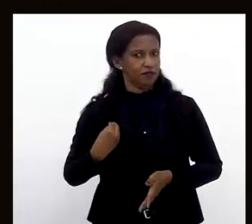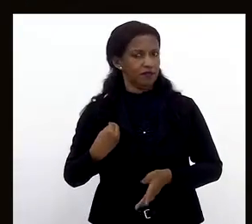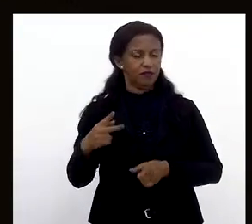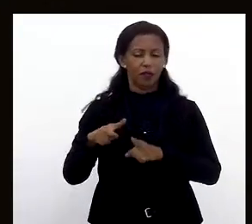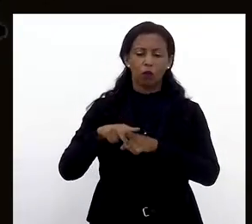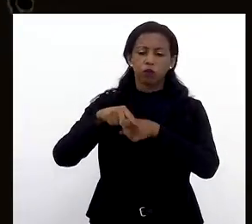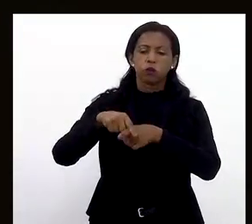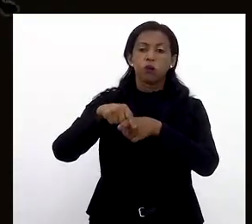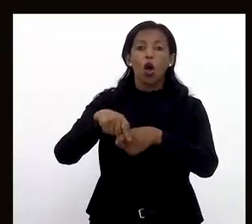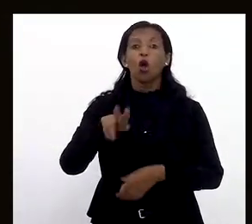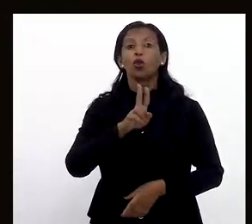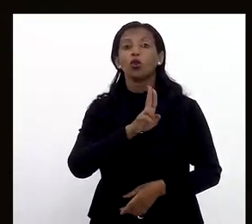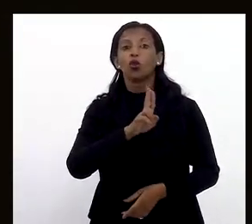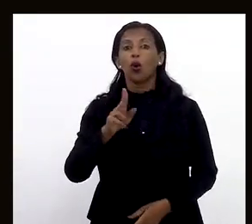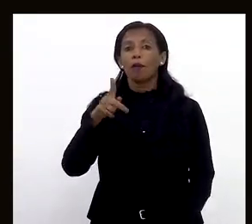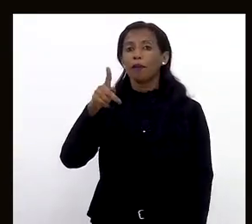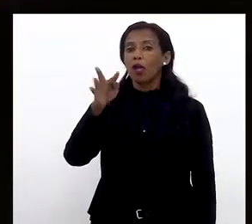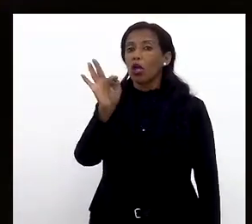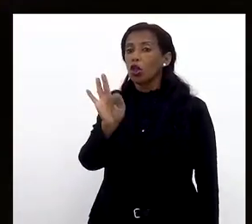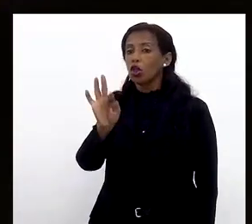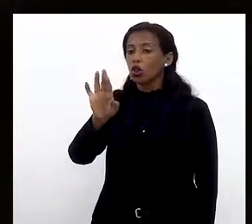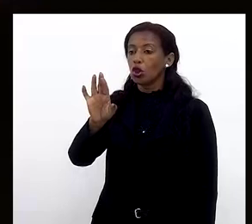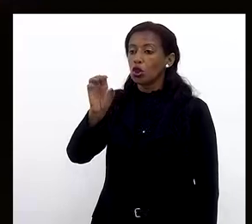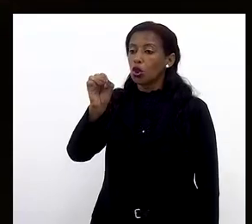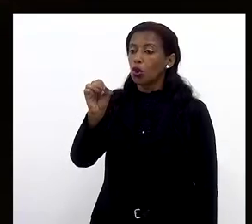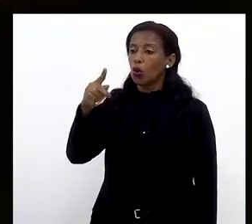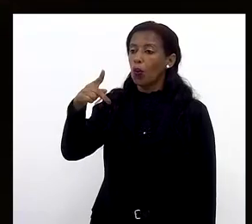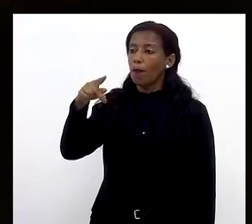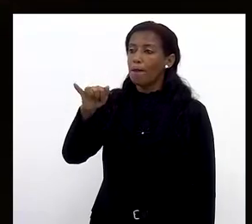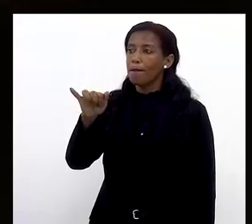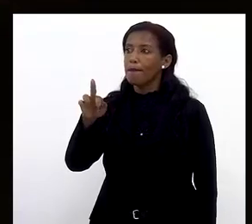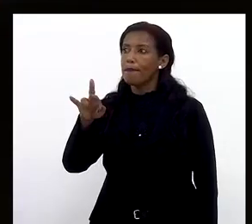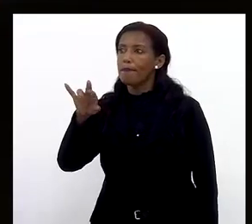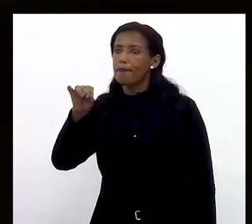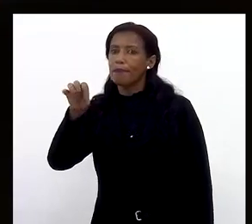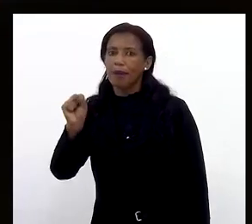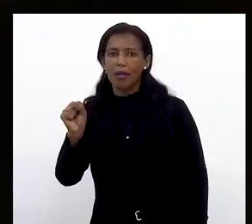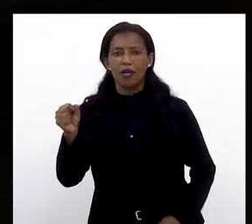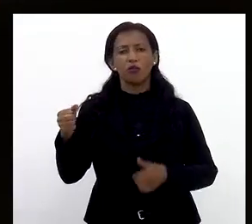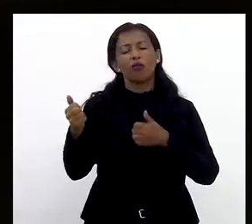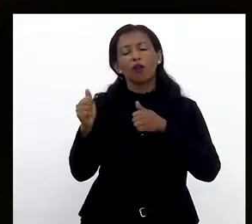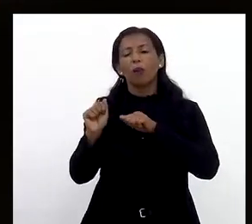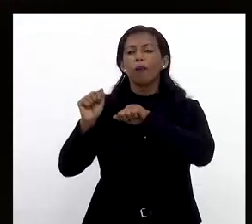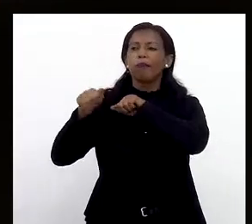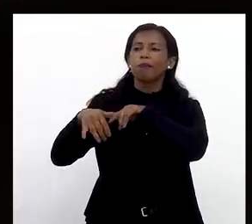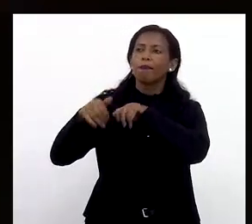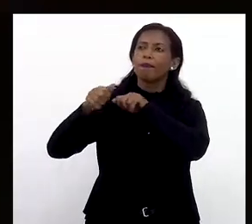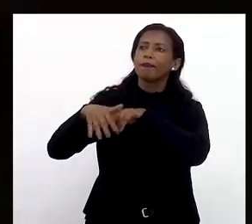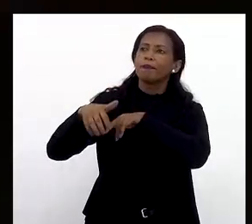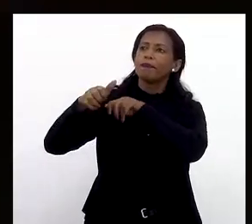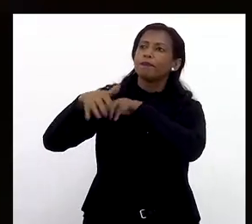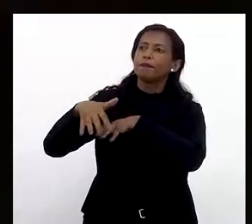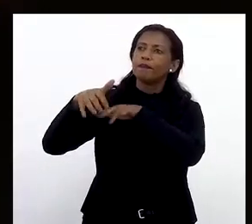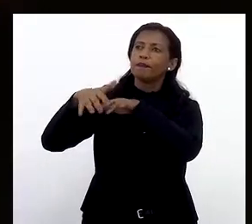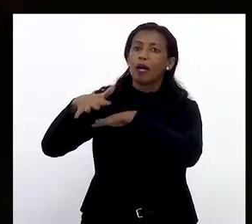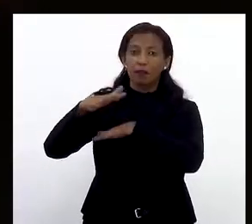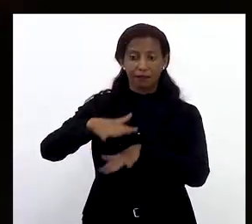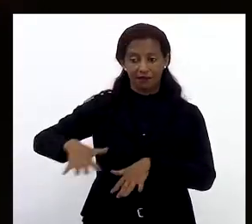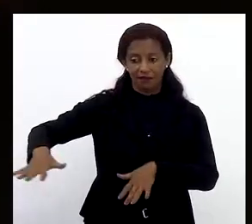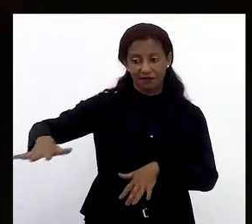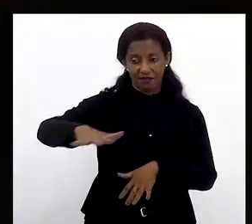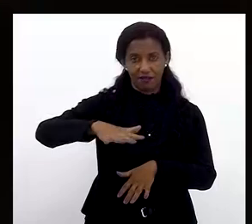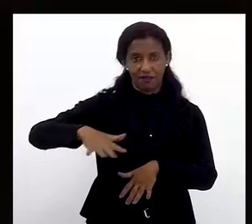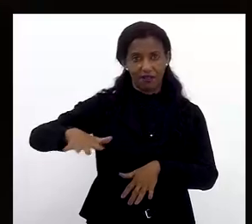se empenhavam em transpor a Serra do Mar. Os tropeiros subiam o Rio da Morte em direção ao atual município de